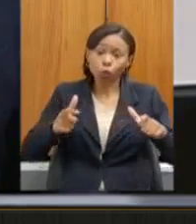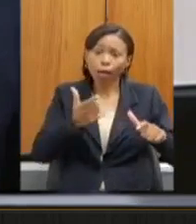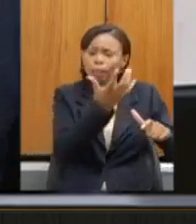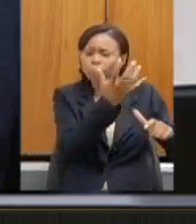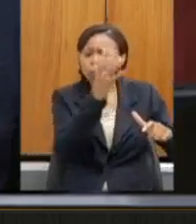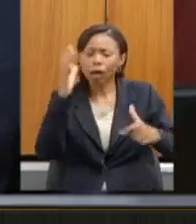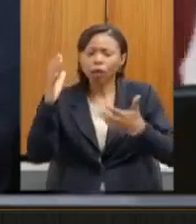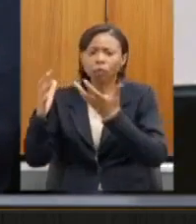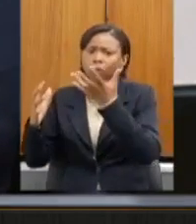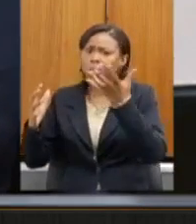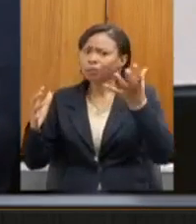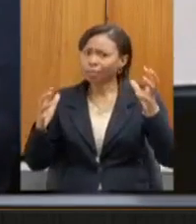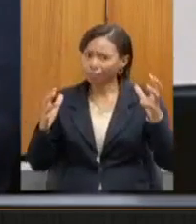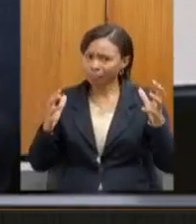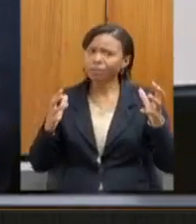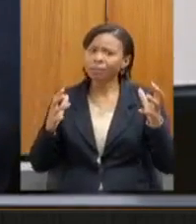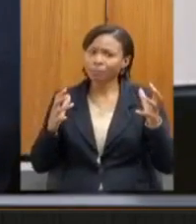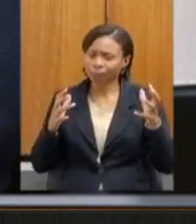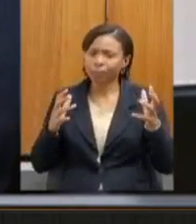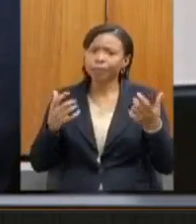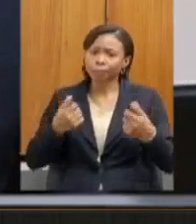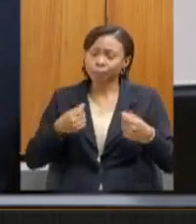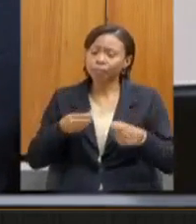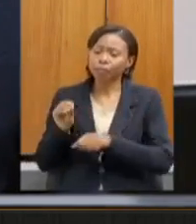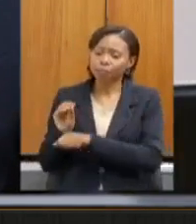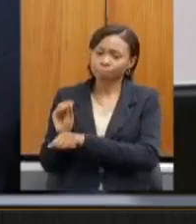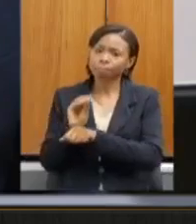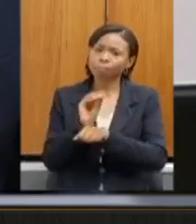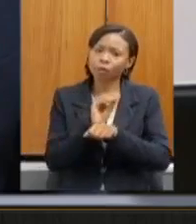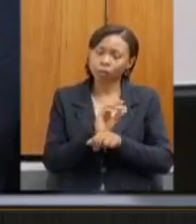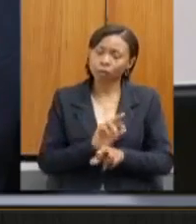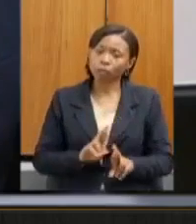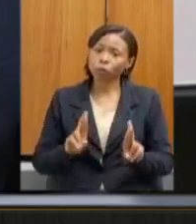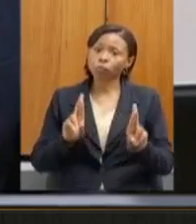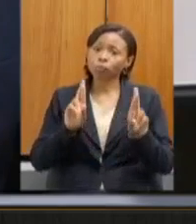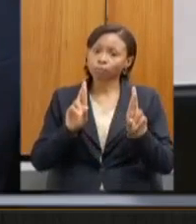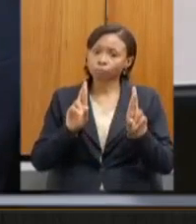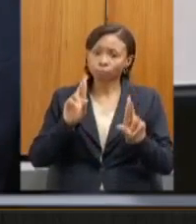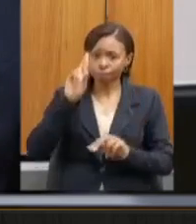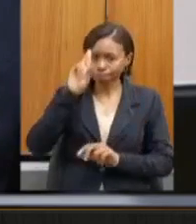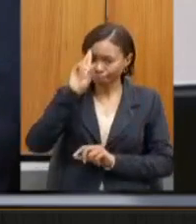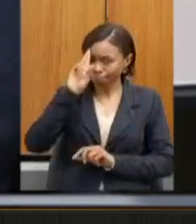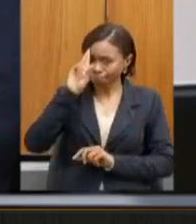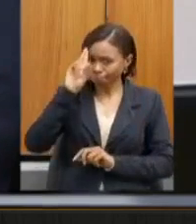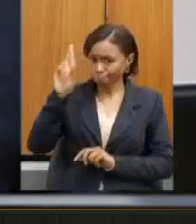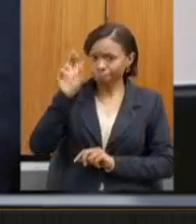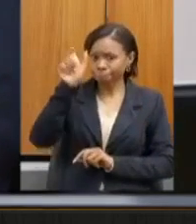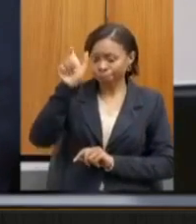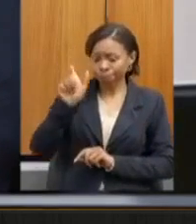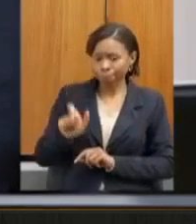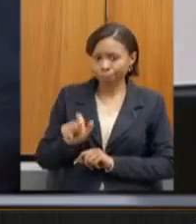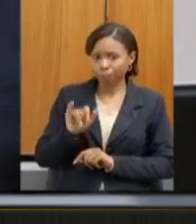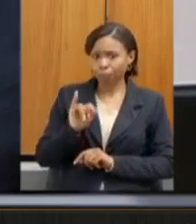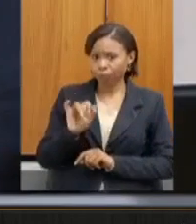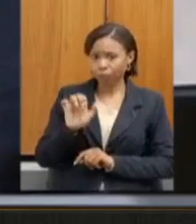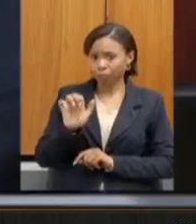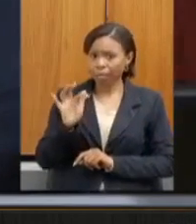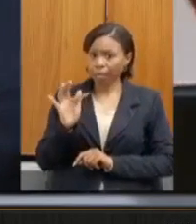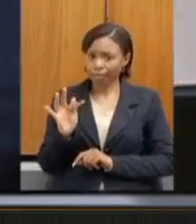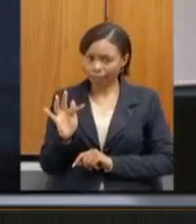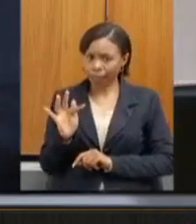sob a responsabilidade do nosso diretor, diretor do IEF,